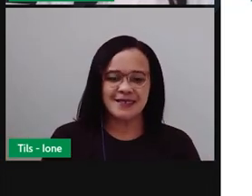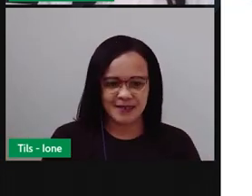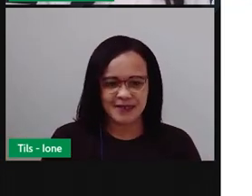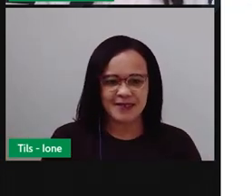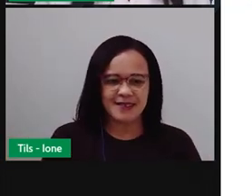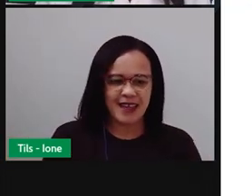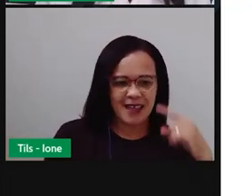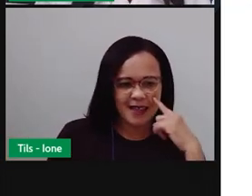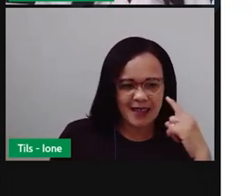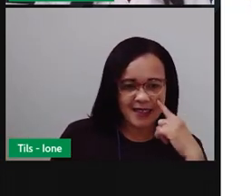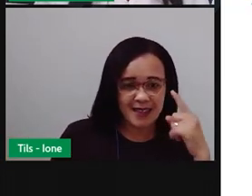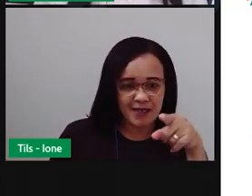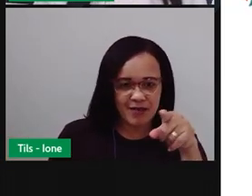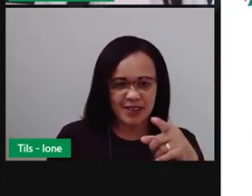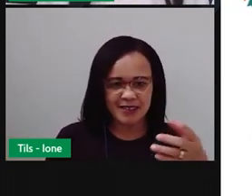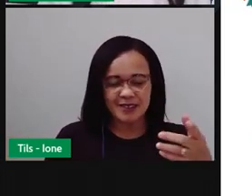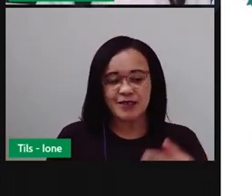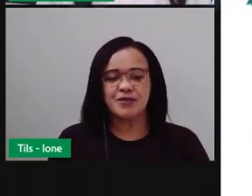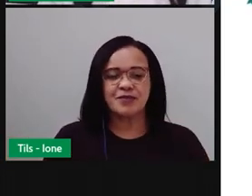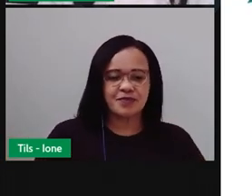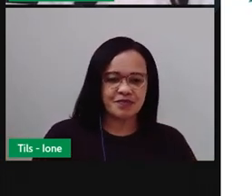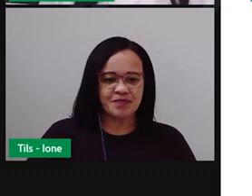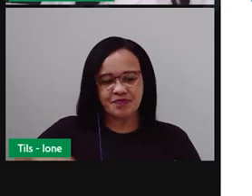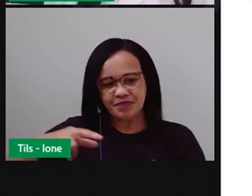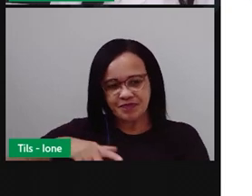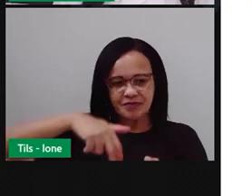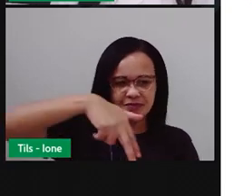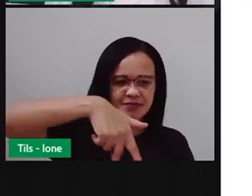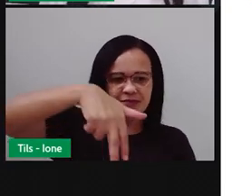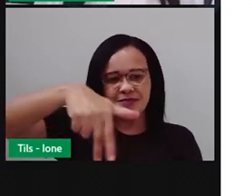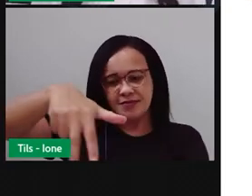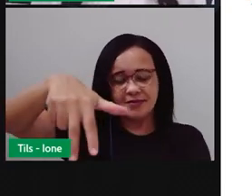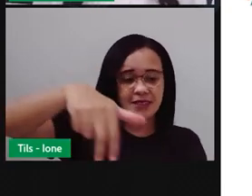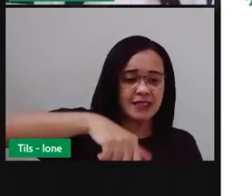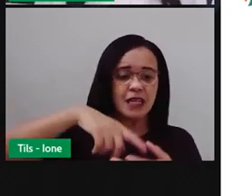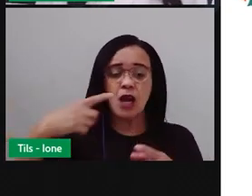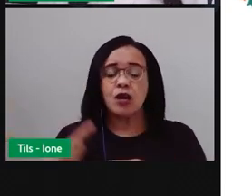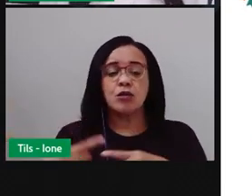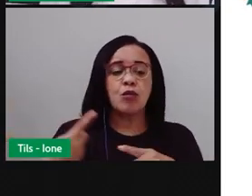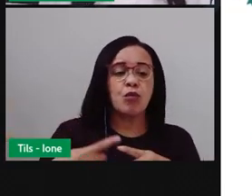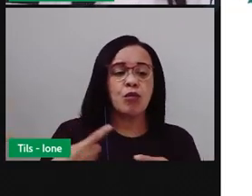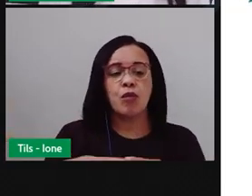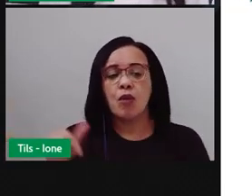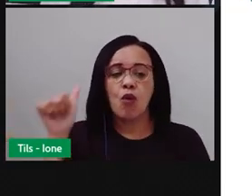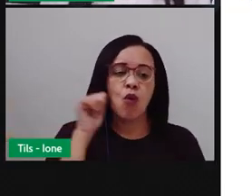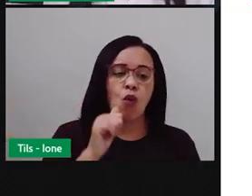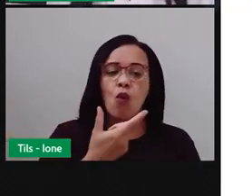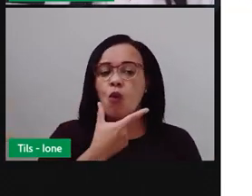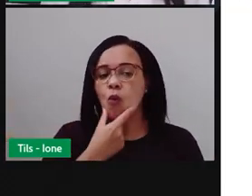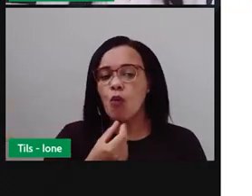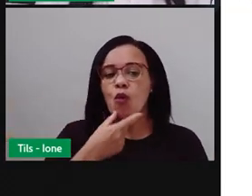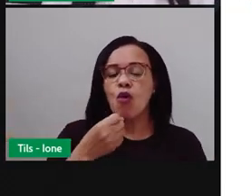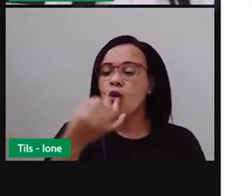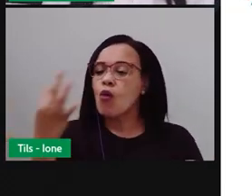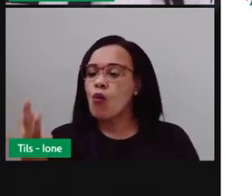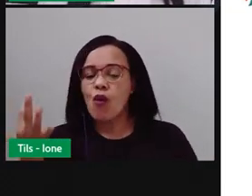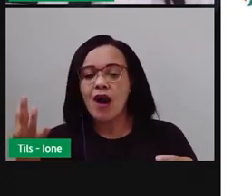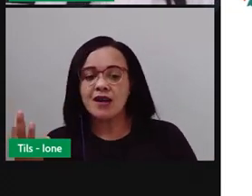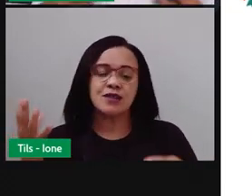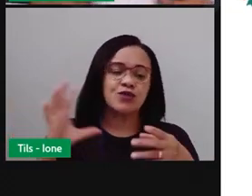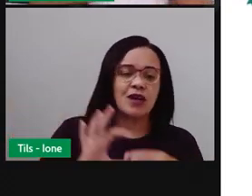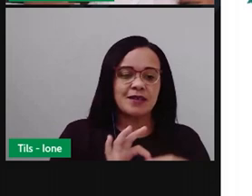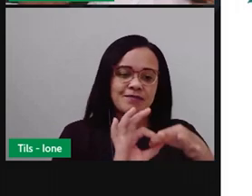Uma quadrilha, né? Onde tem um número de casais, de 10 a 12 casais que vão